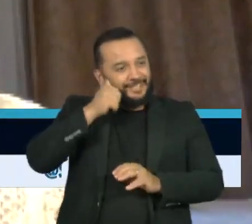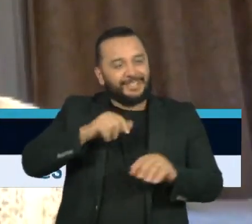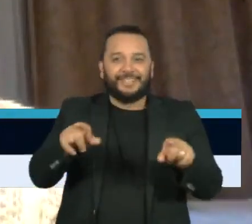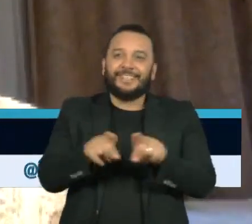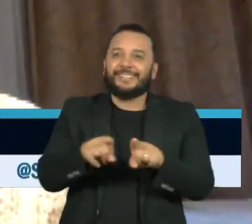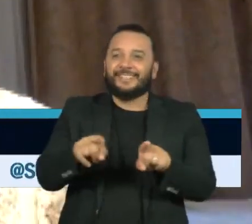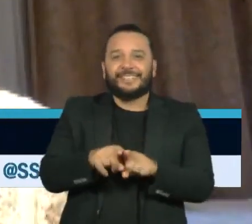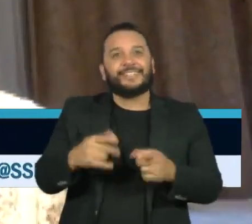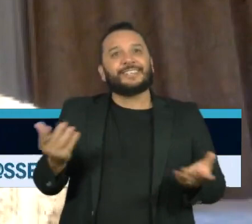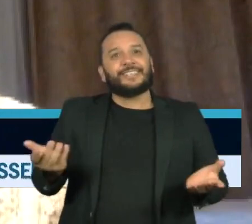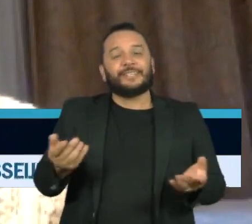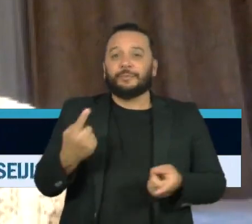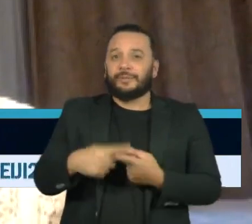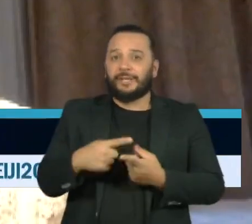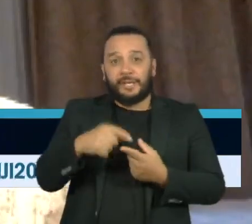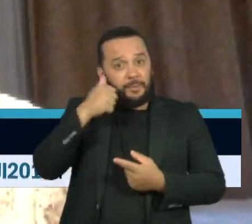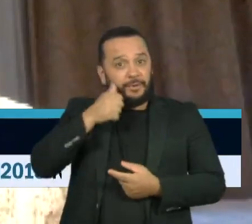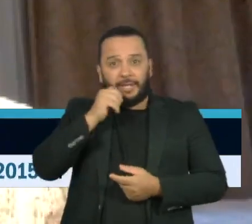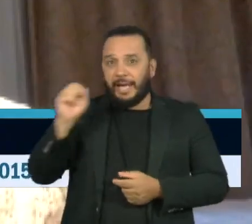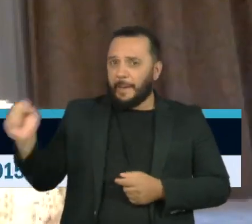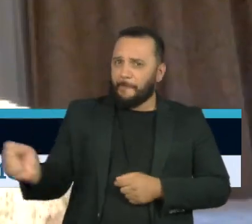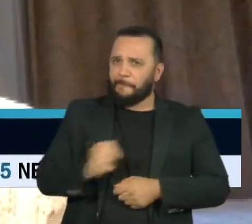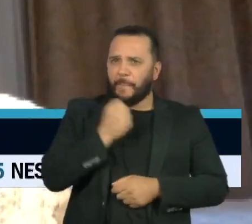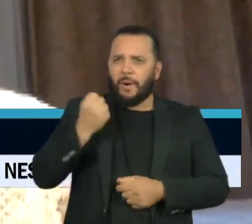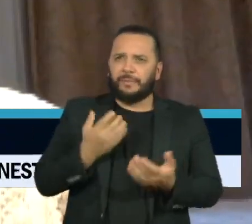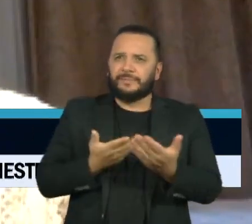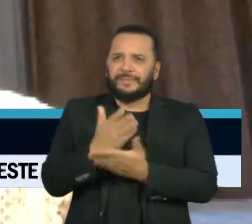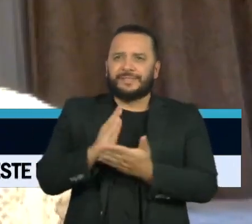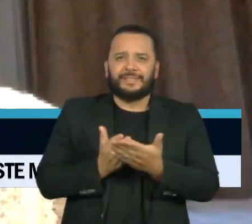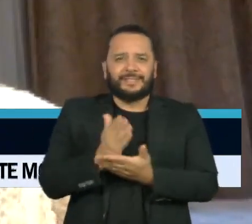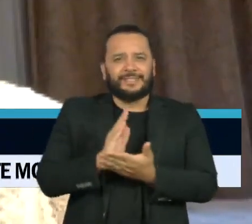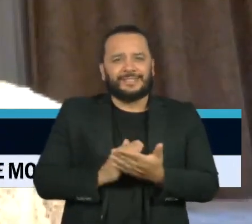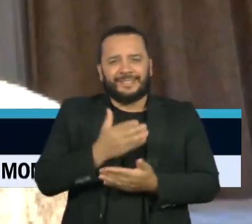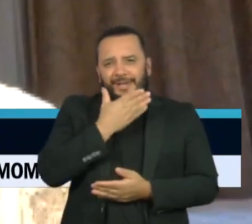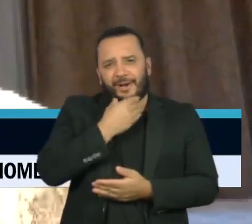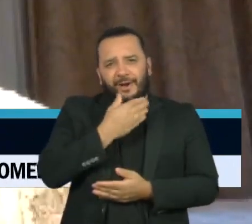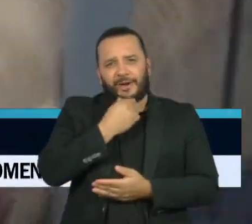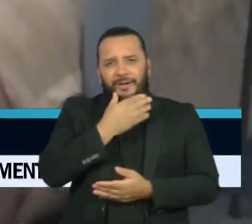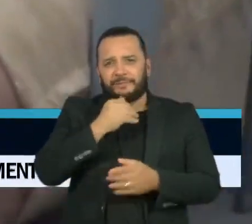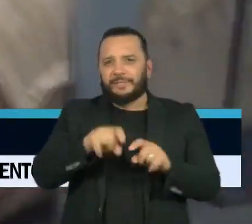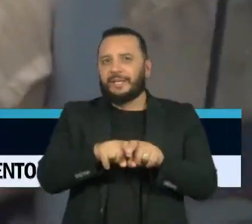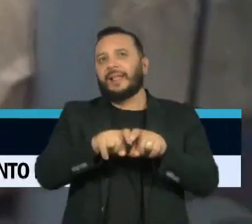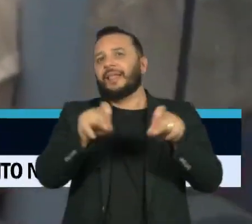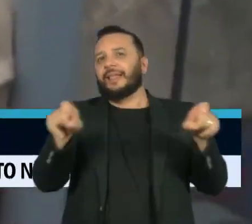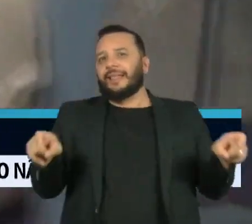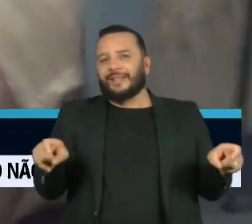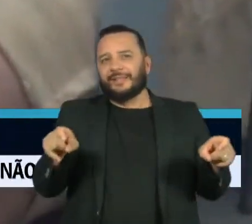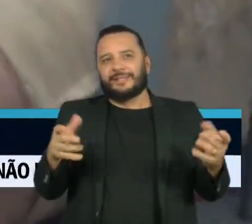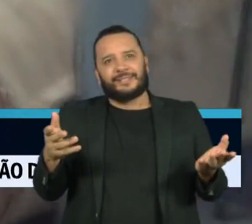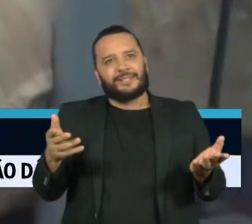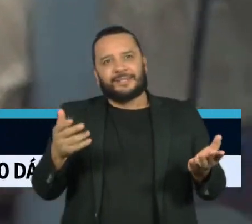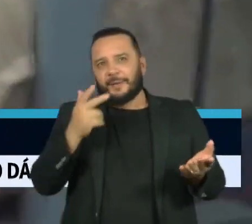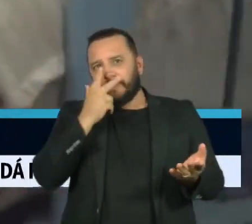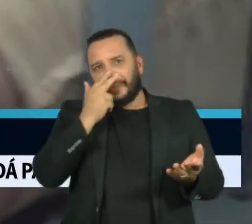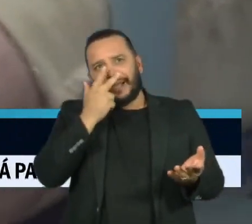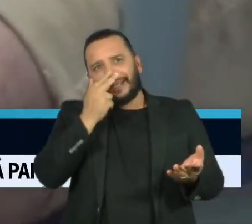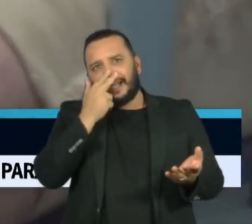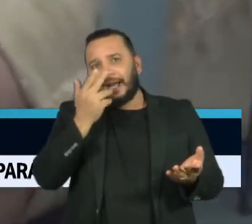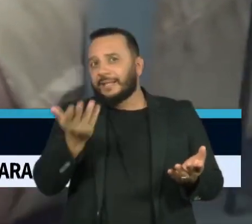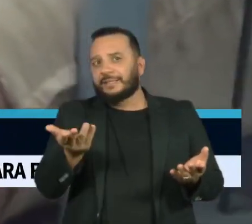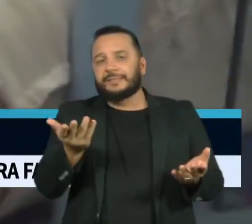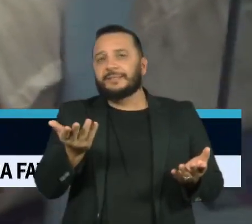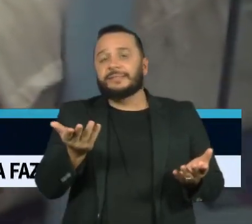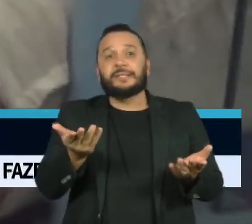trazido pela insatisfação, pelo desconforto que se alia a outros. Ele se alia a outras situações